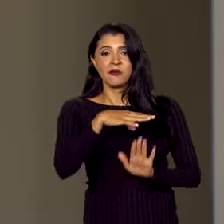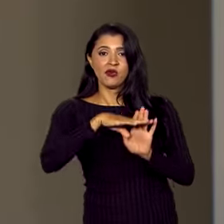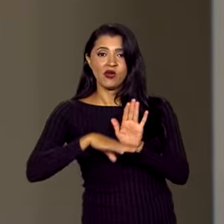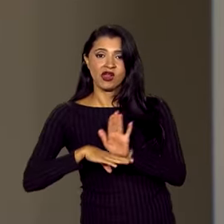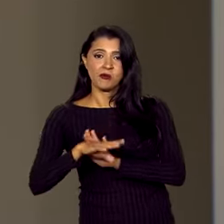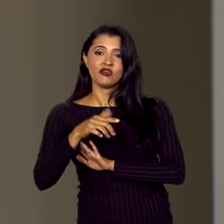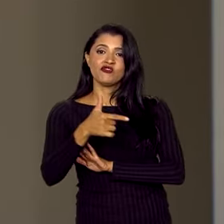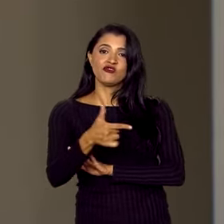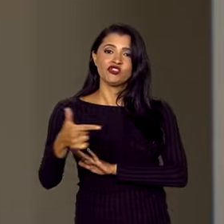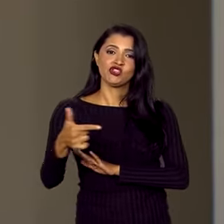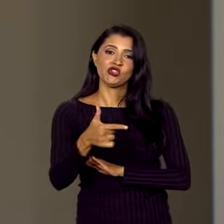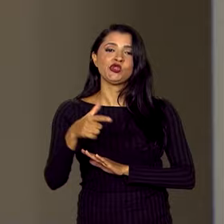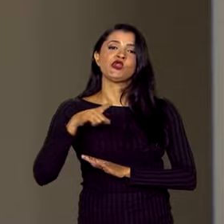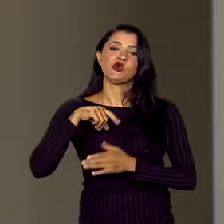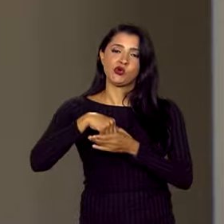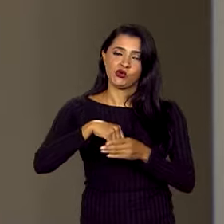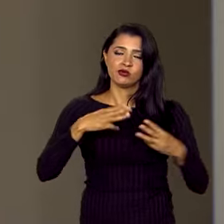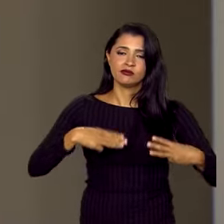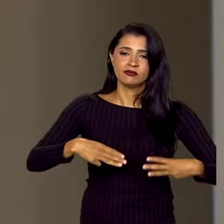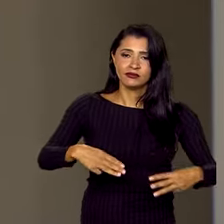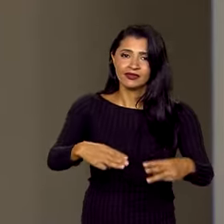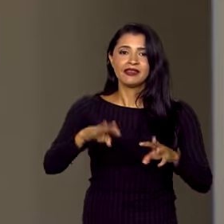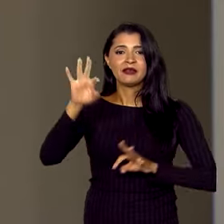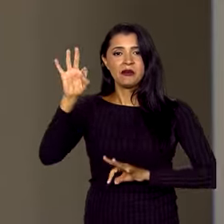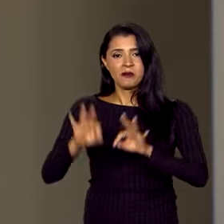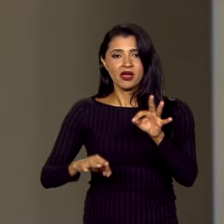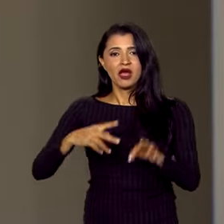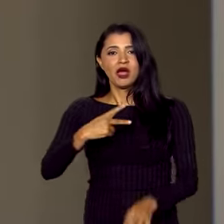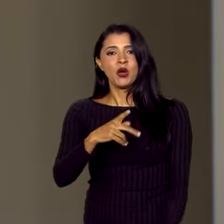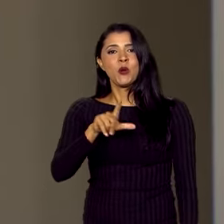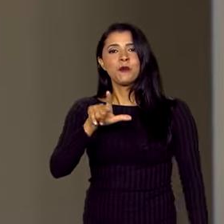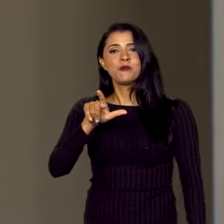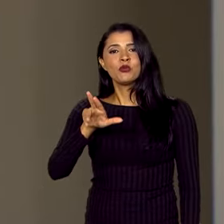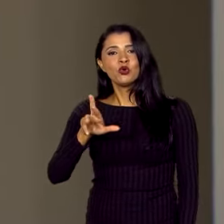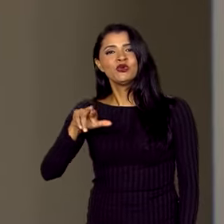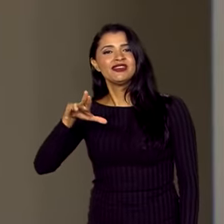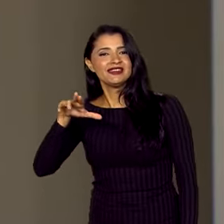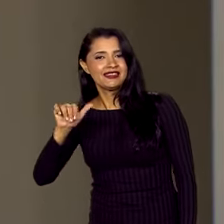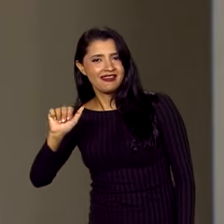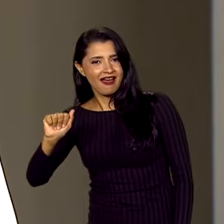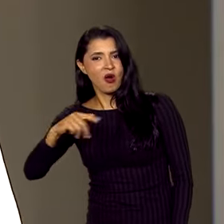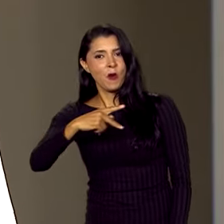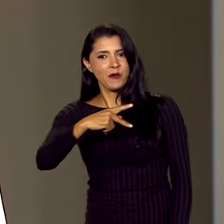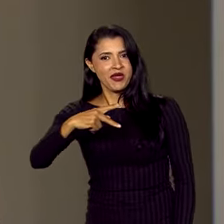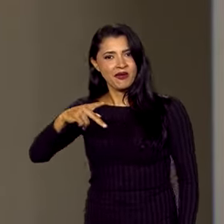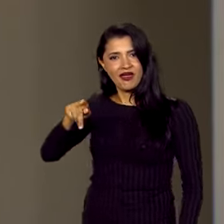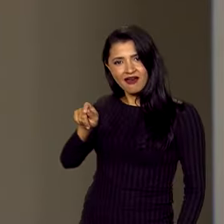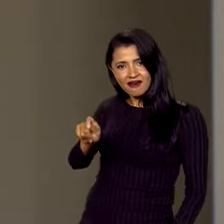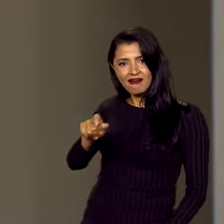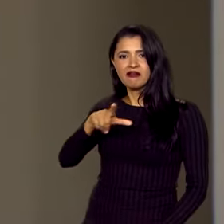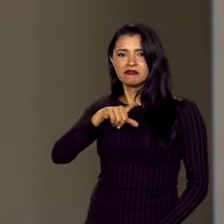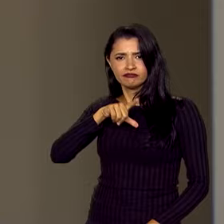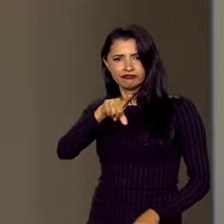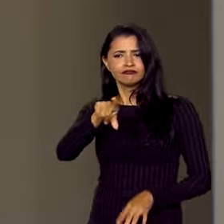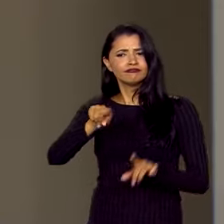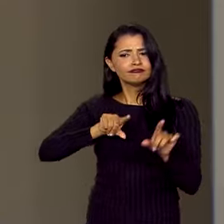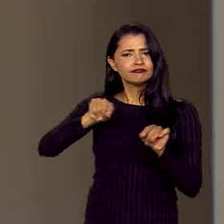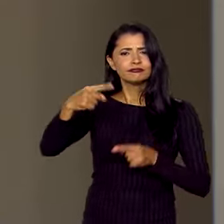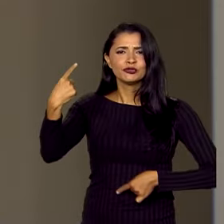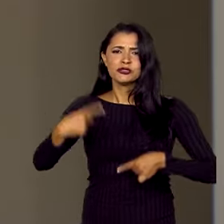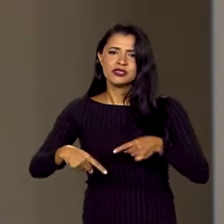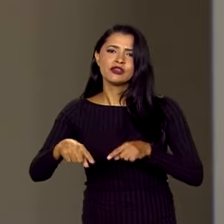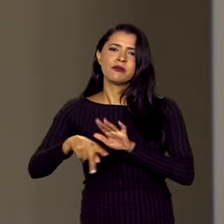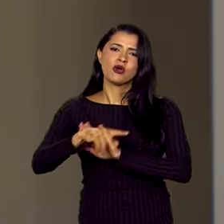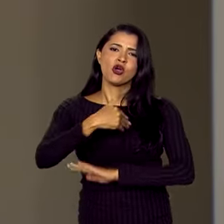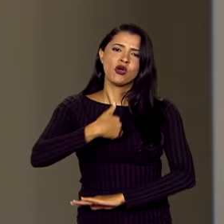de 22 ministérios no Plano Plurianual Participativo, o PPA, que selecionou políticas públicas, obras